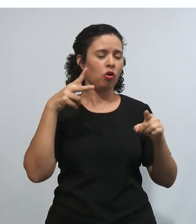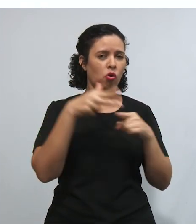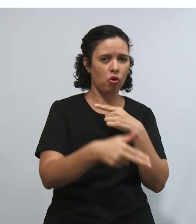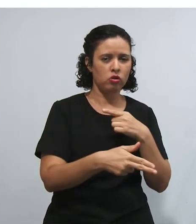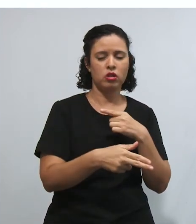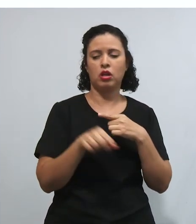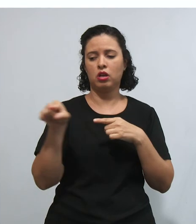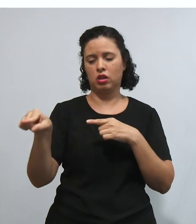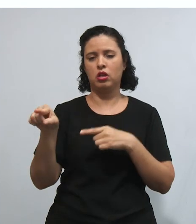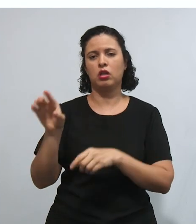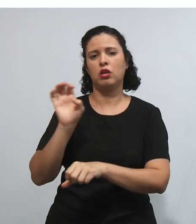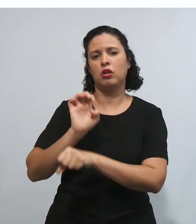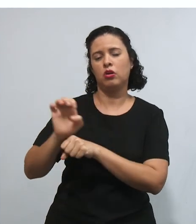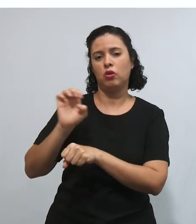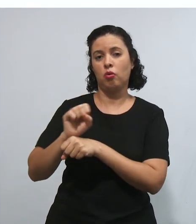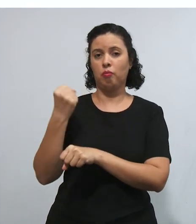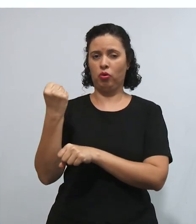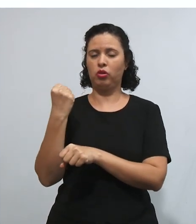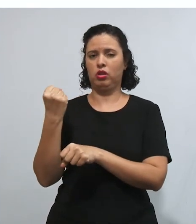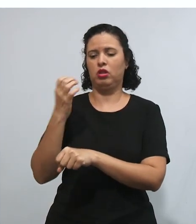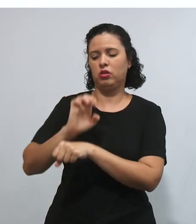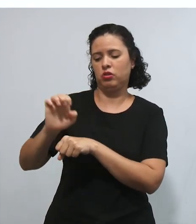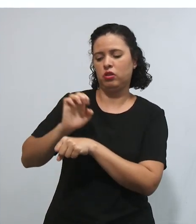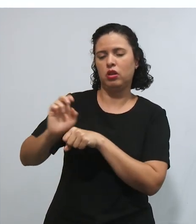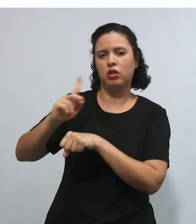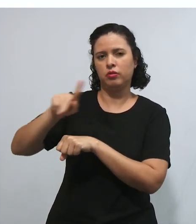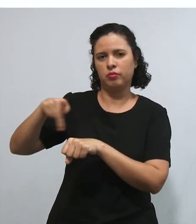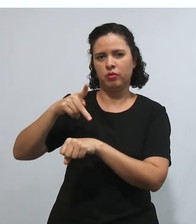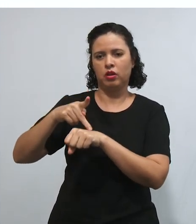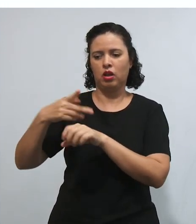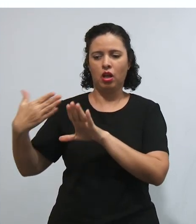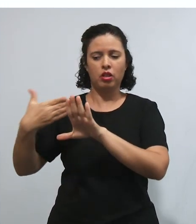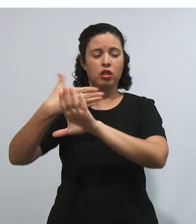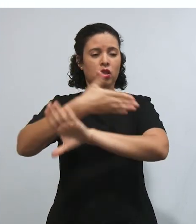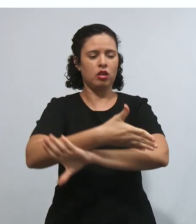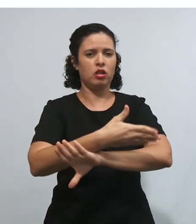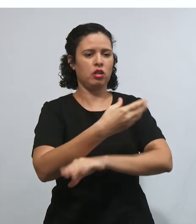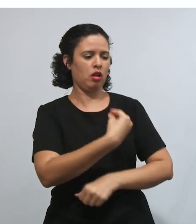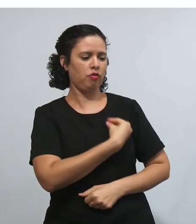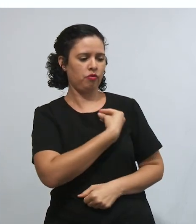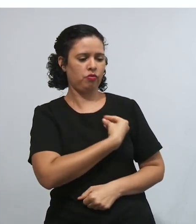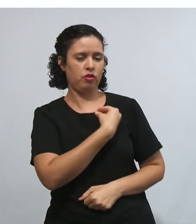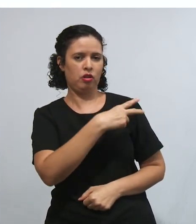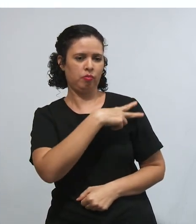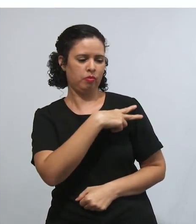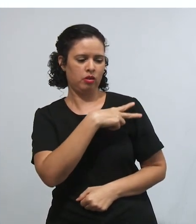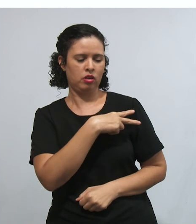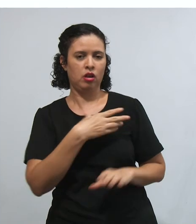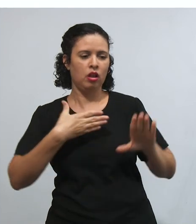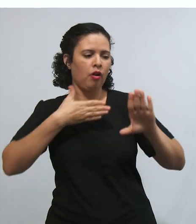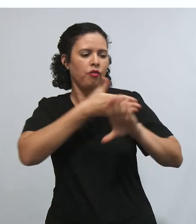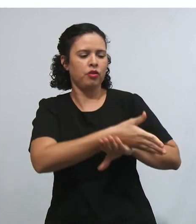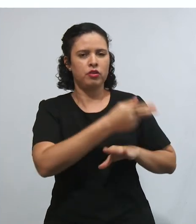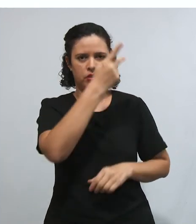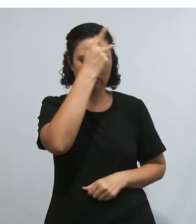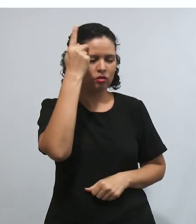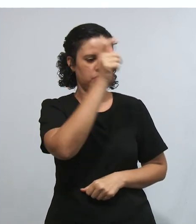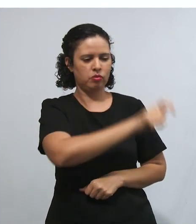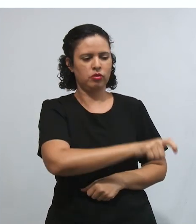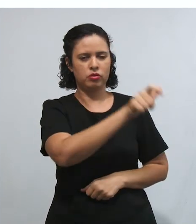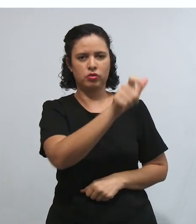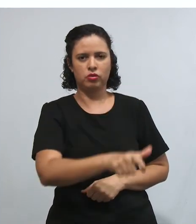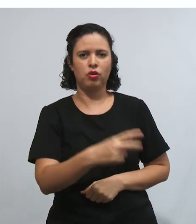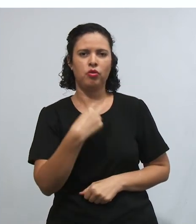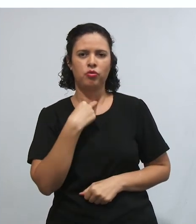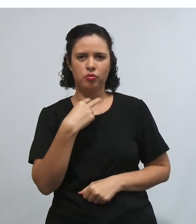ação do Estado sobre o indivíduo, impedindo que o Estado se intrometa de forma abusiva na vida